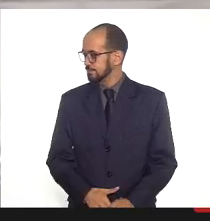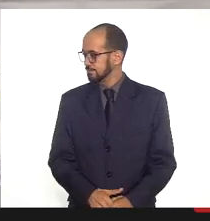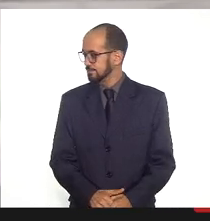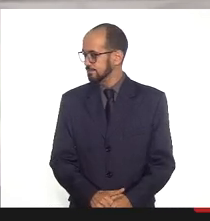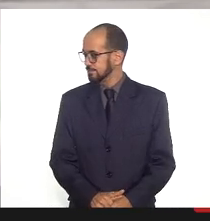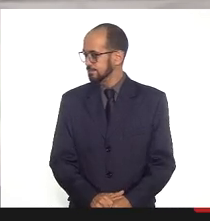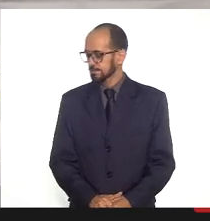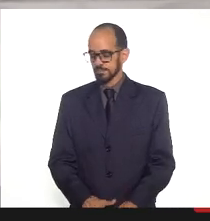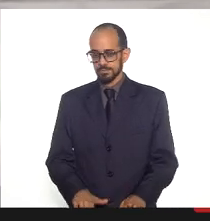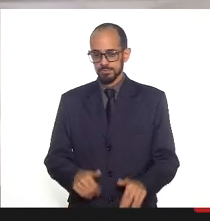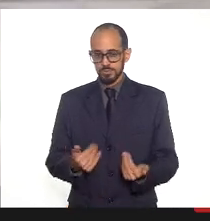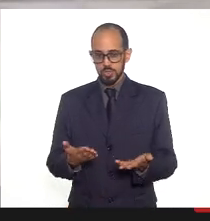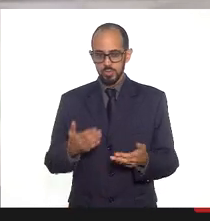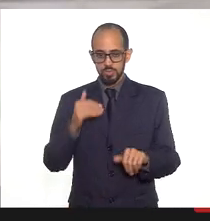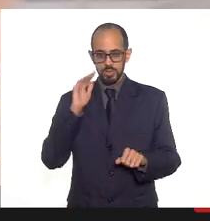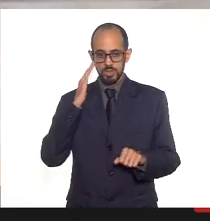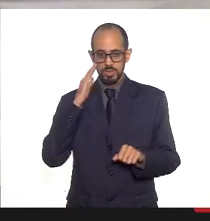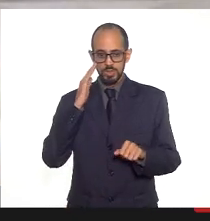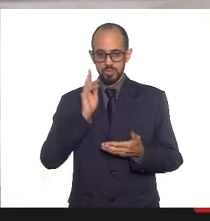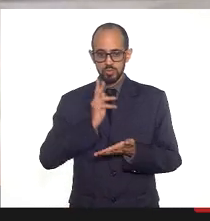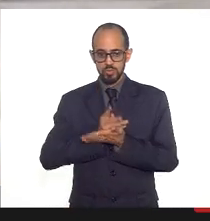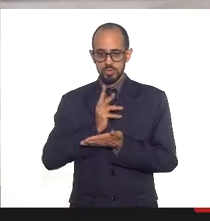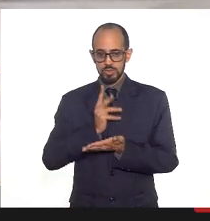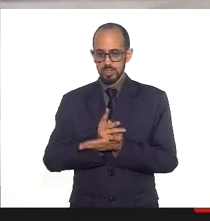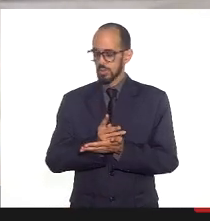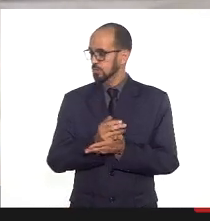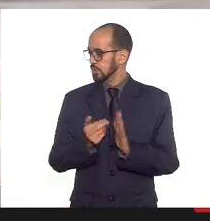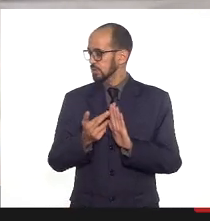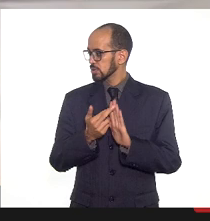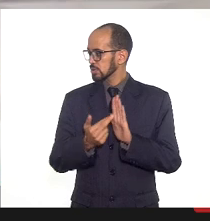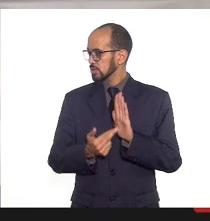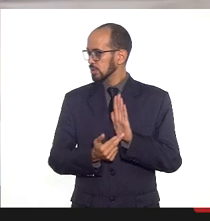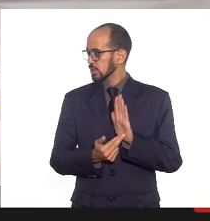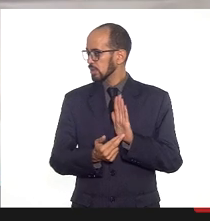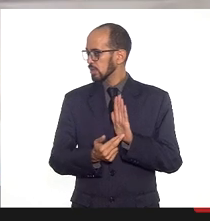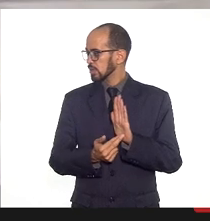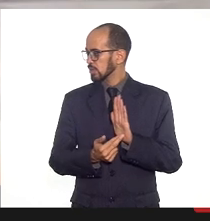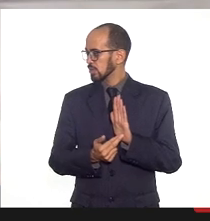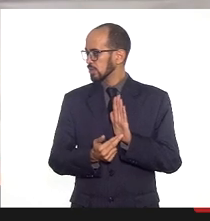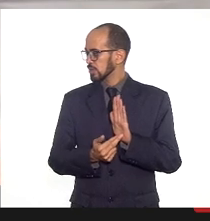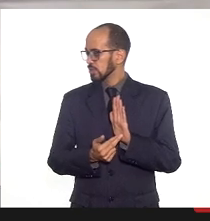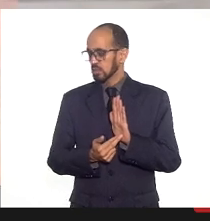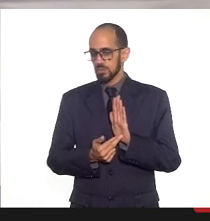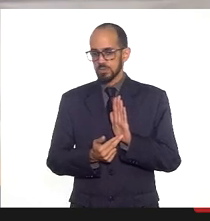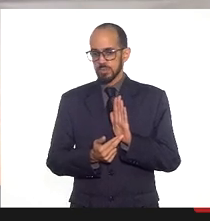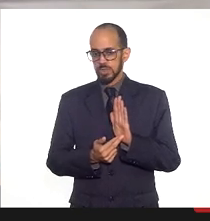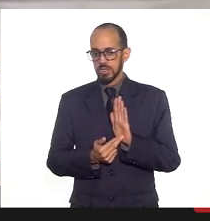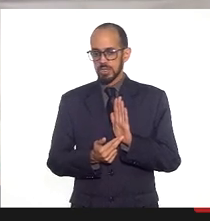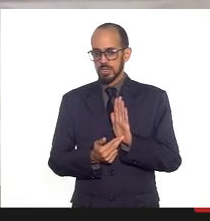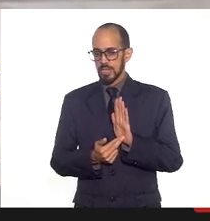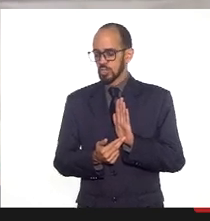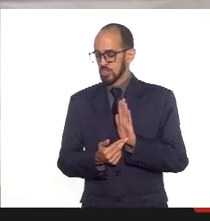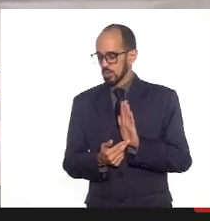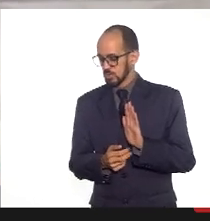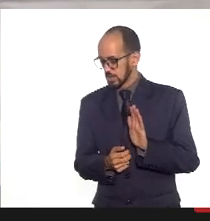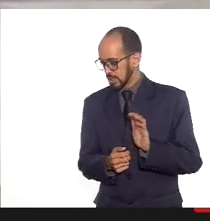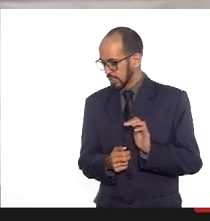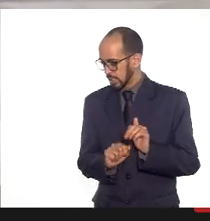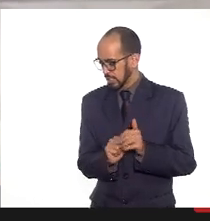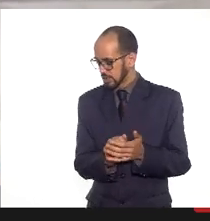que esse relatório foi feito numa gestão anterior, a gestão do secretário Alexandre Kier.